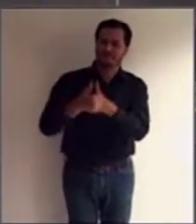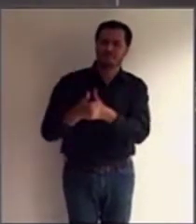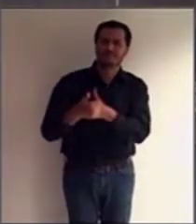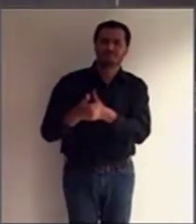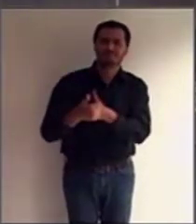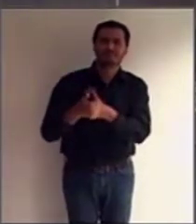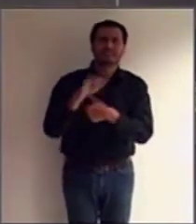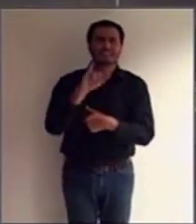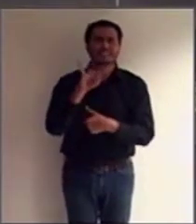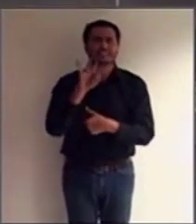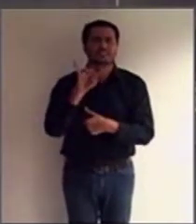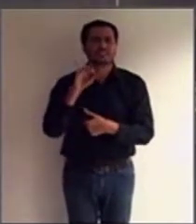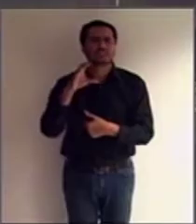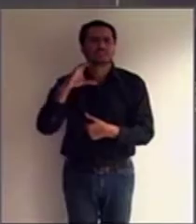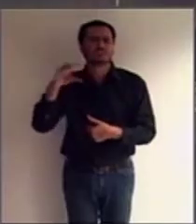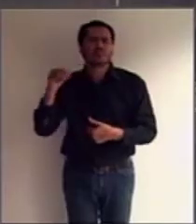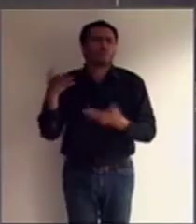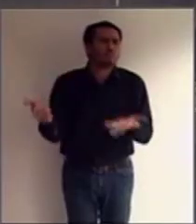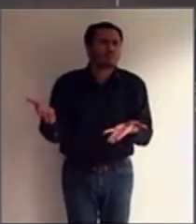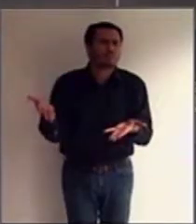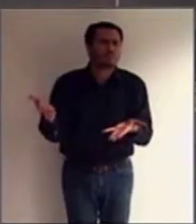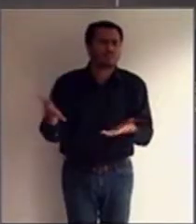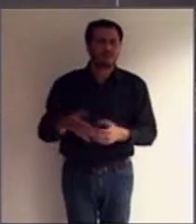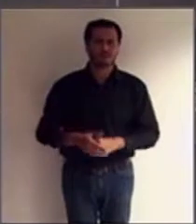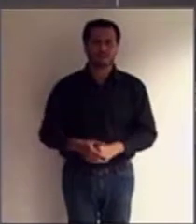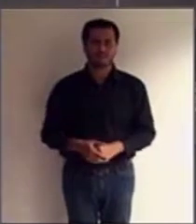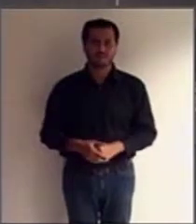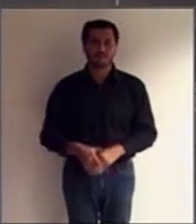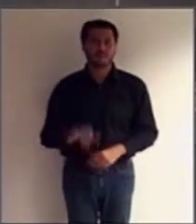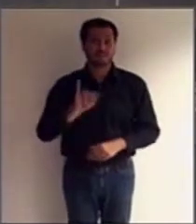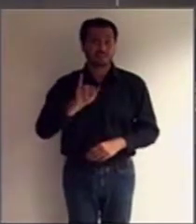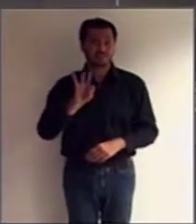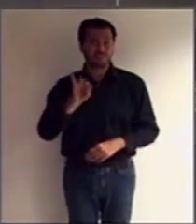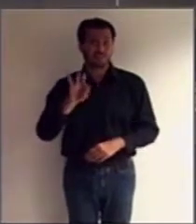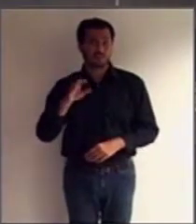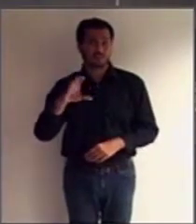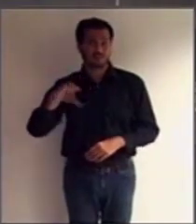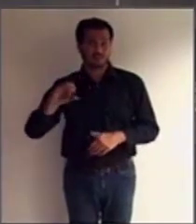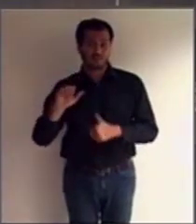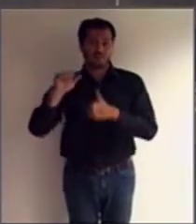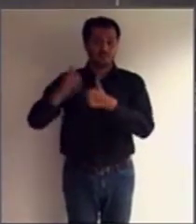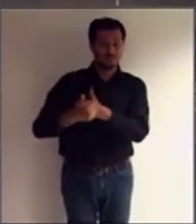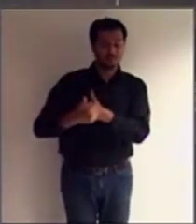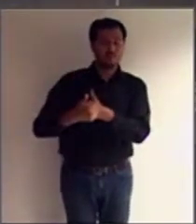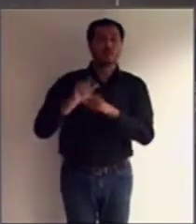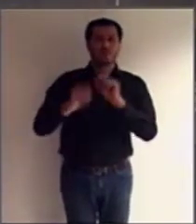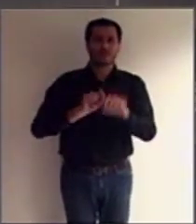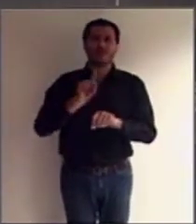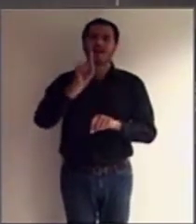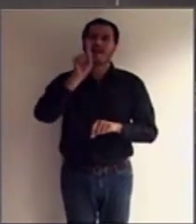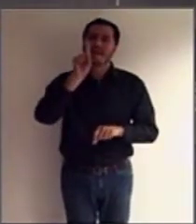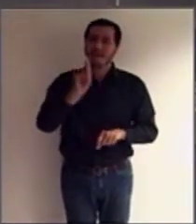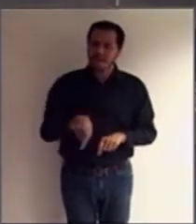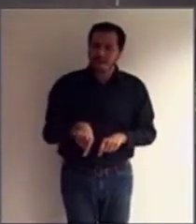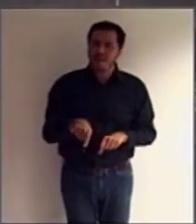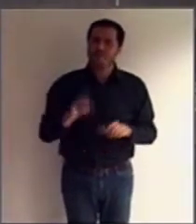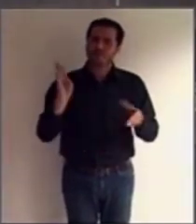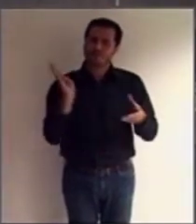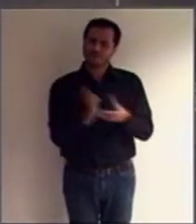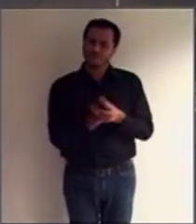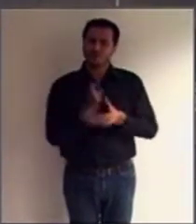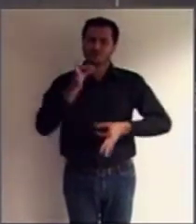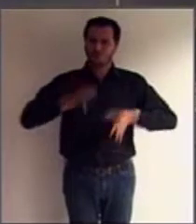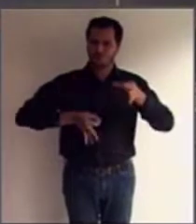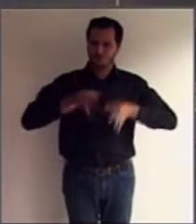A interdição é o nome que se dá ao processo judicial no qual um juiz analisa o nível de